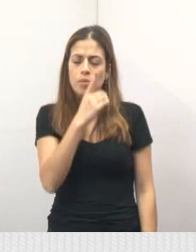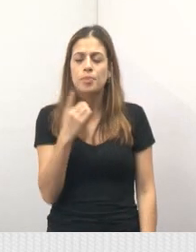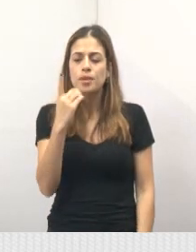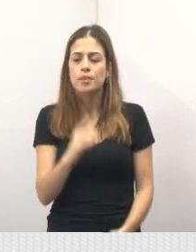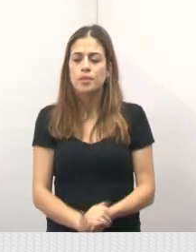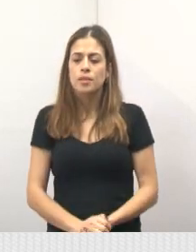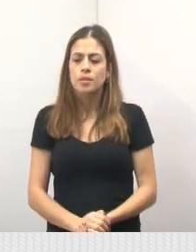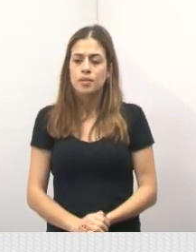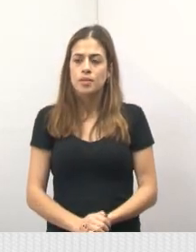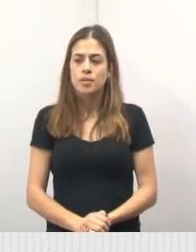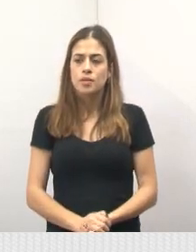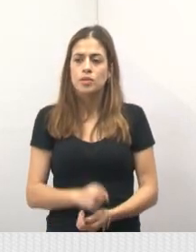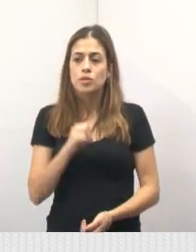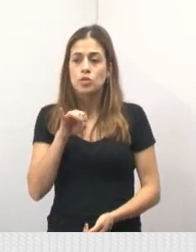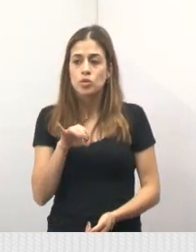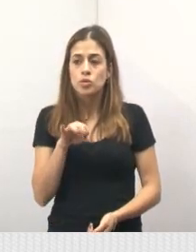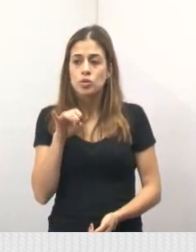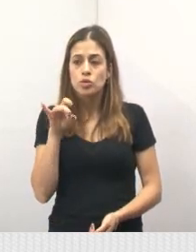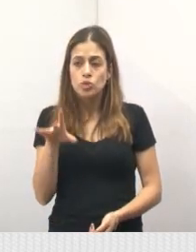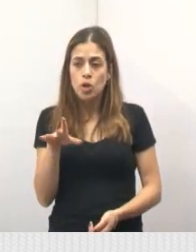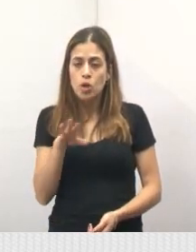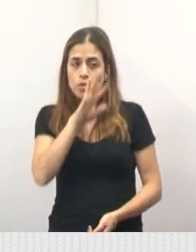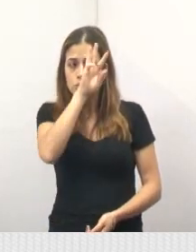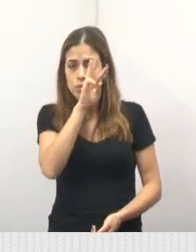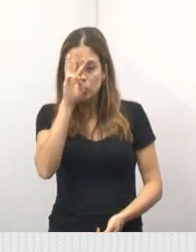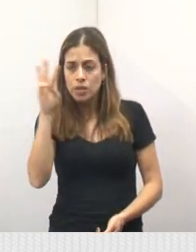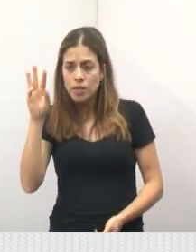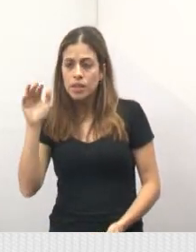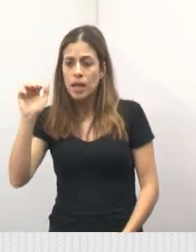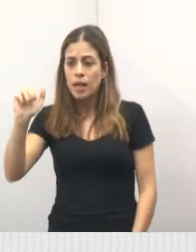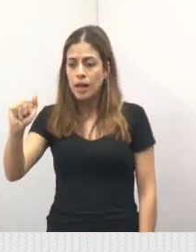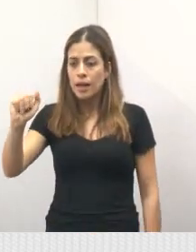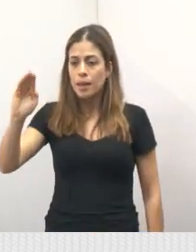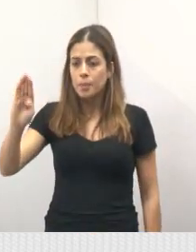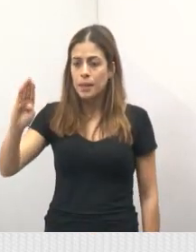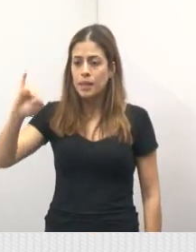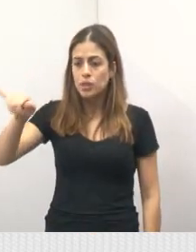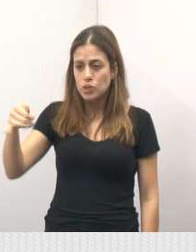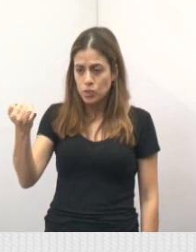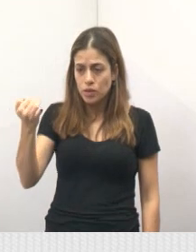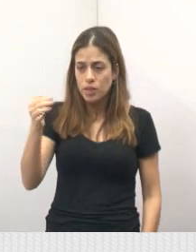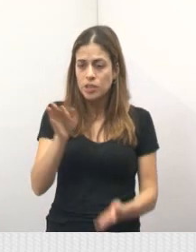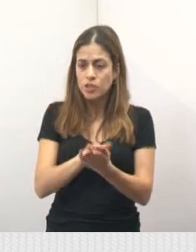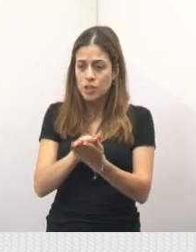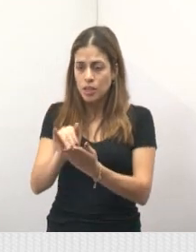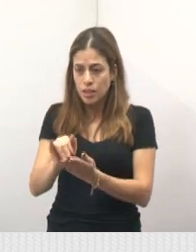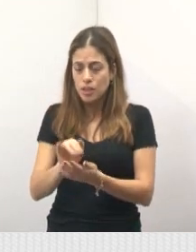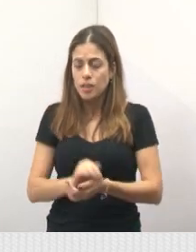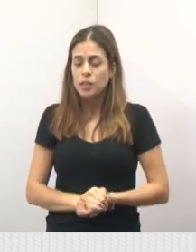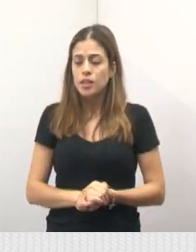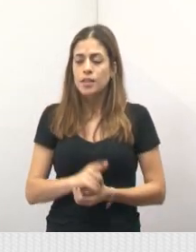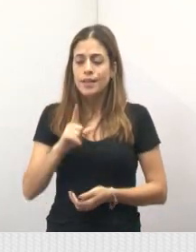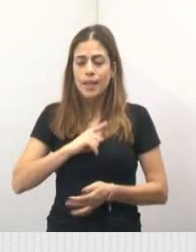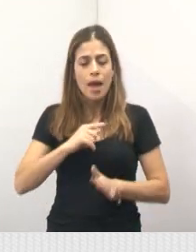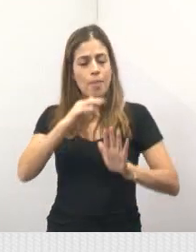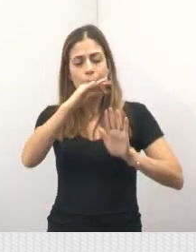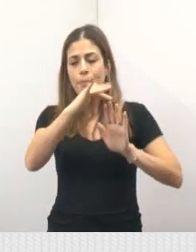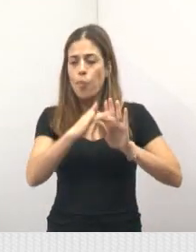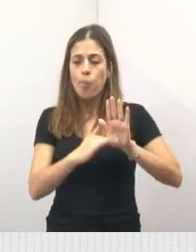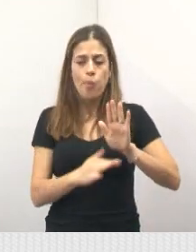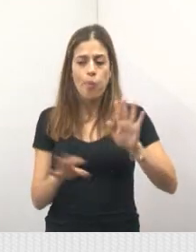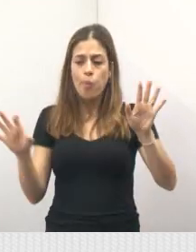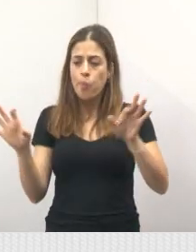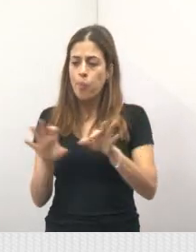só entrar lá no site da ABJ de Jacareí, que lá tem toda a programação, que é um projeto em parceria com a